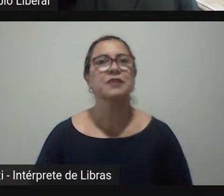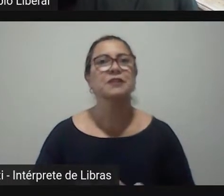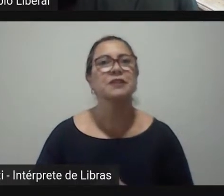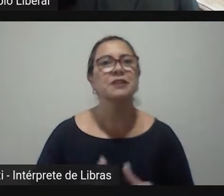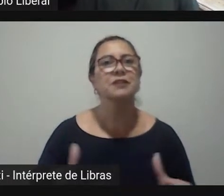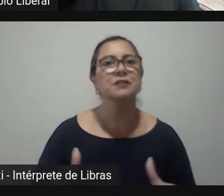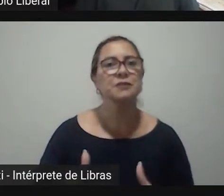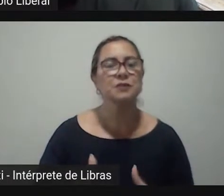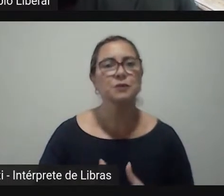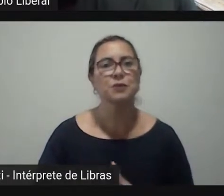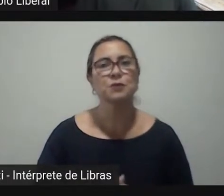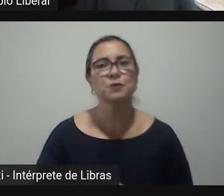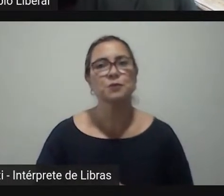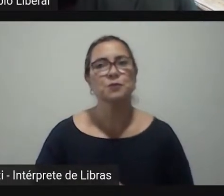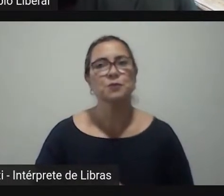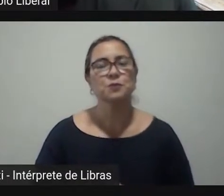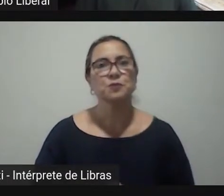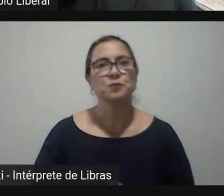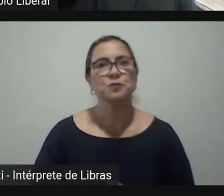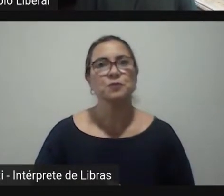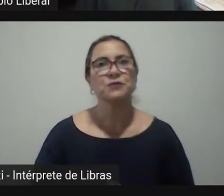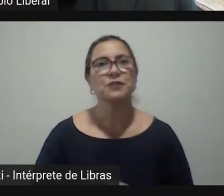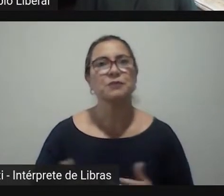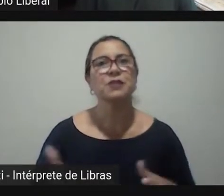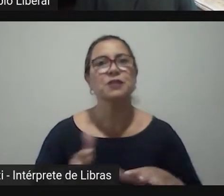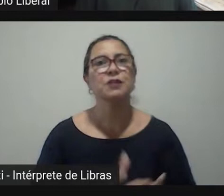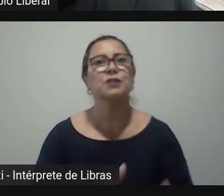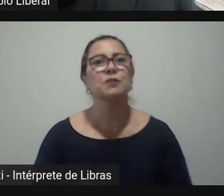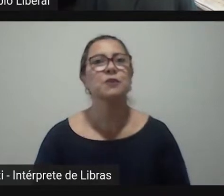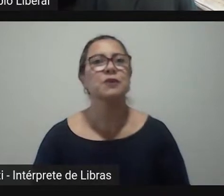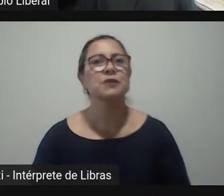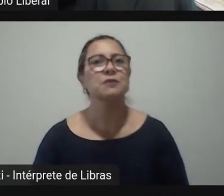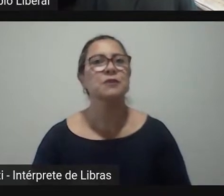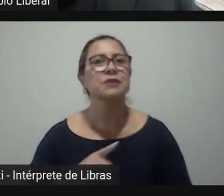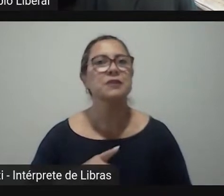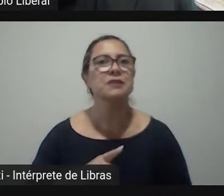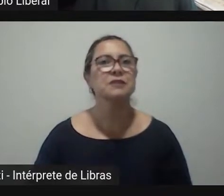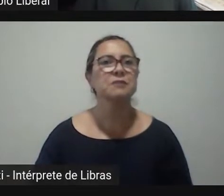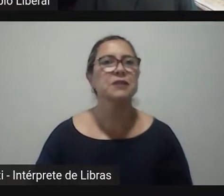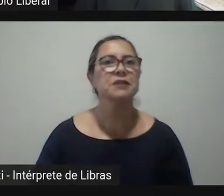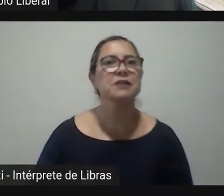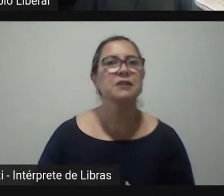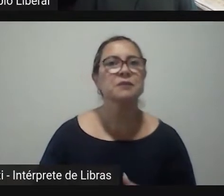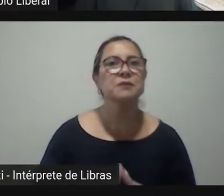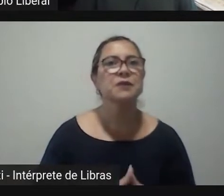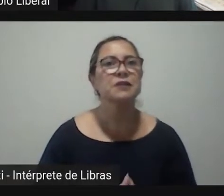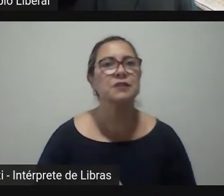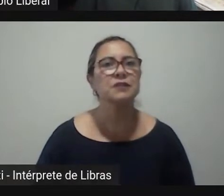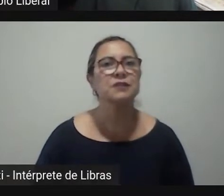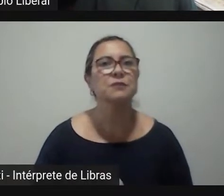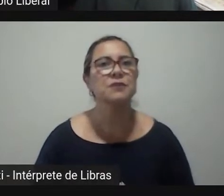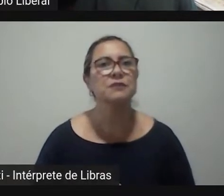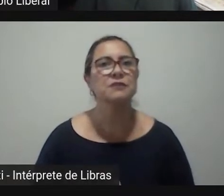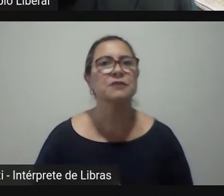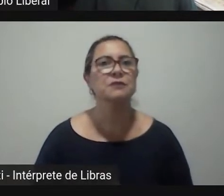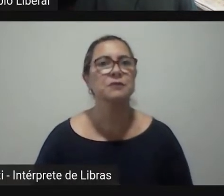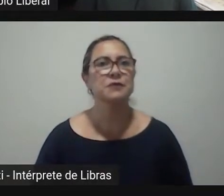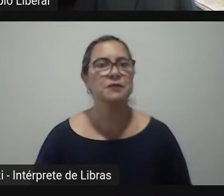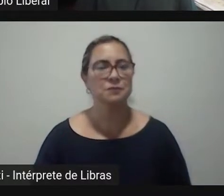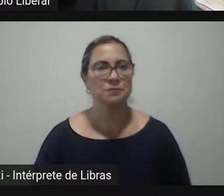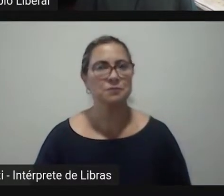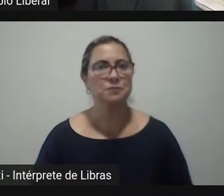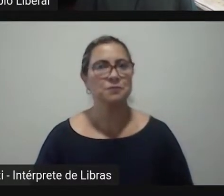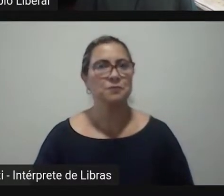acontecendo aqui no programa de pós-graduação e também do evento da ABCP, que ocorre em concomitância com o nosso.